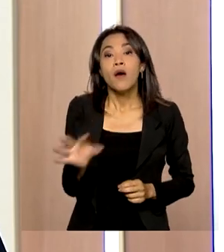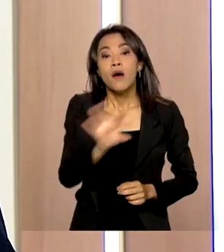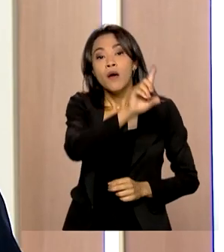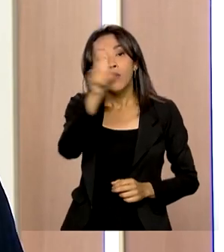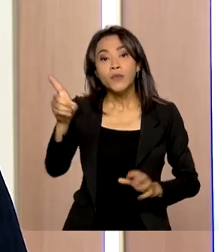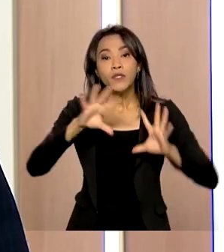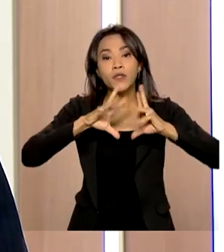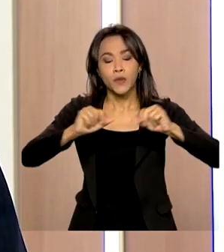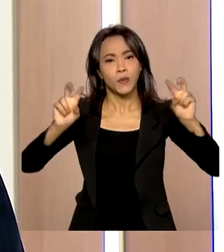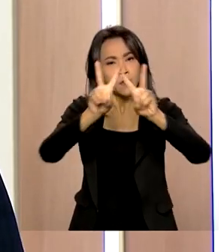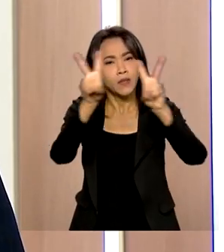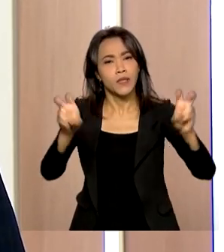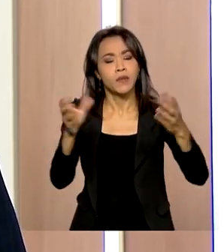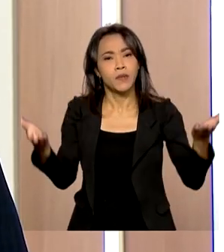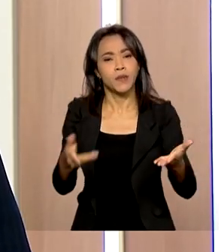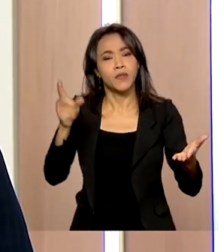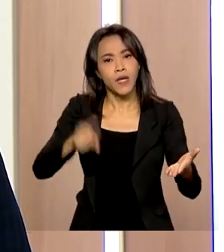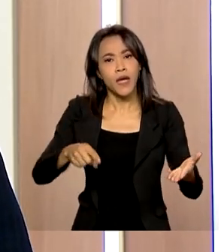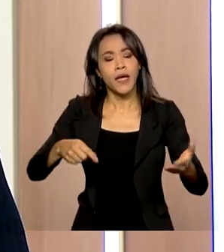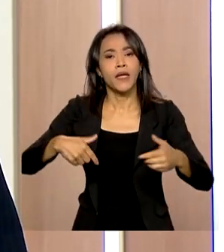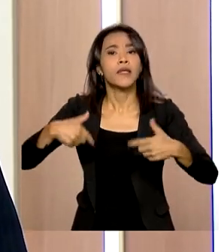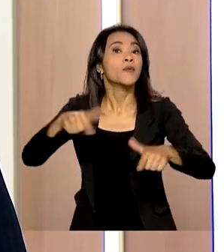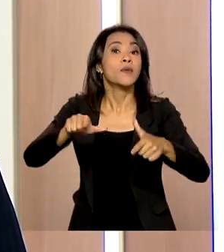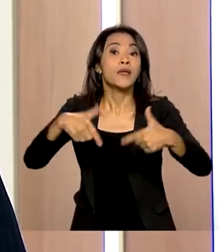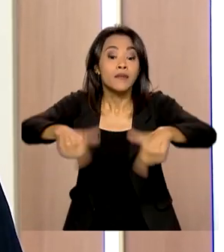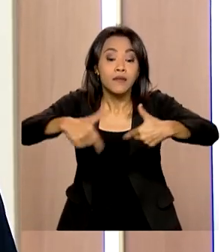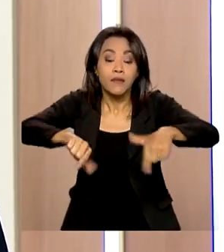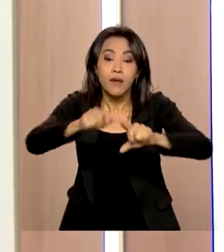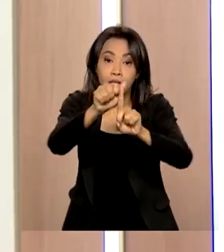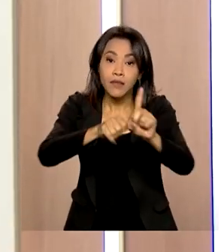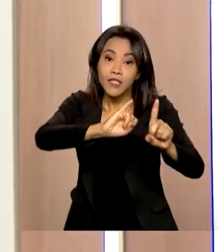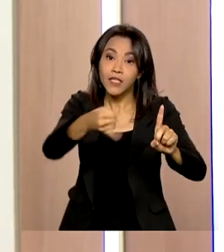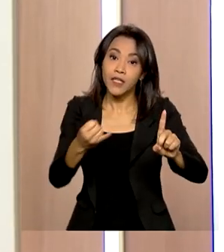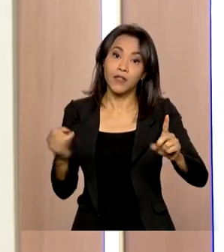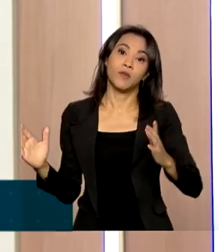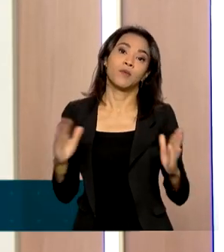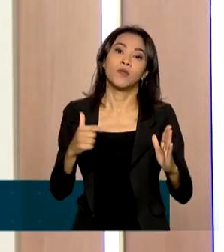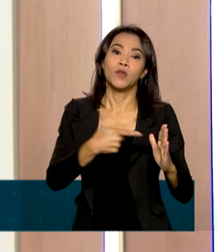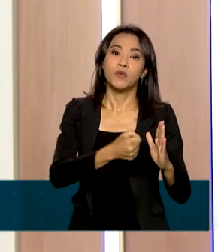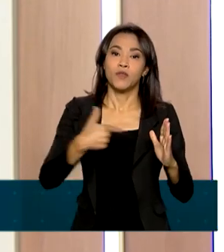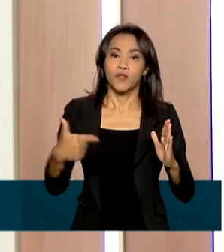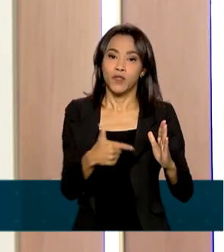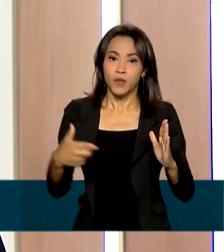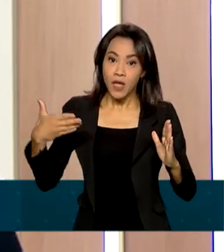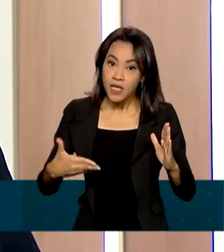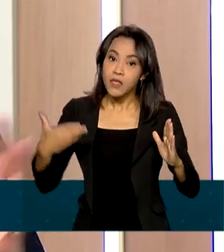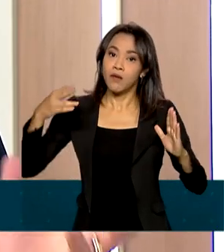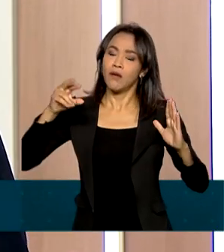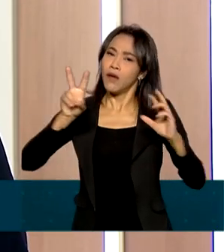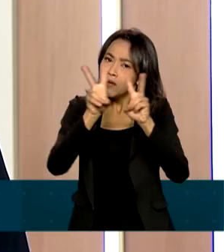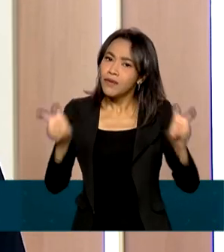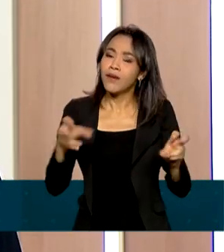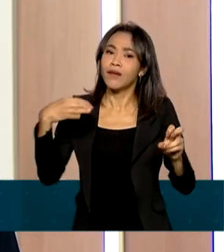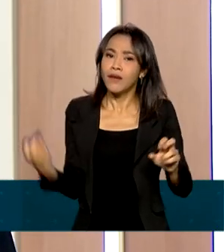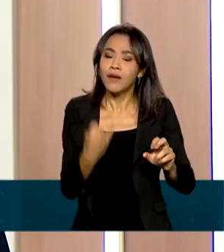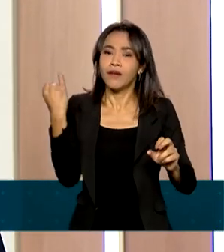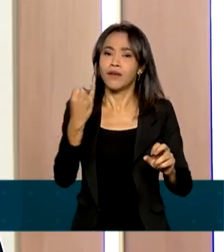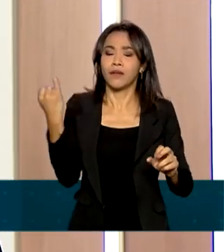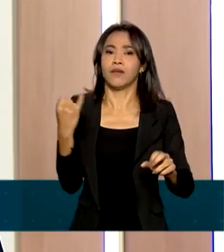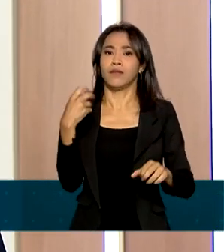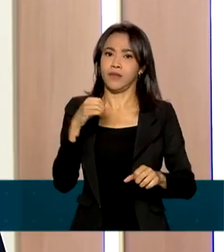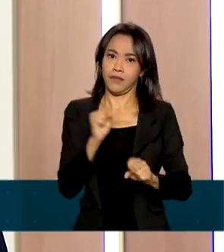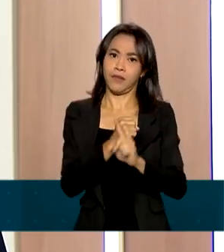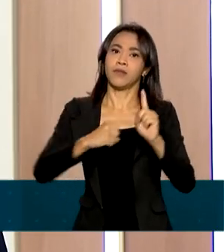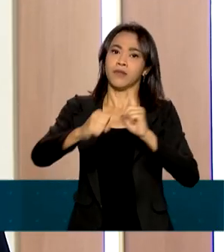todos. O nosso tema de hoje é a geração de empregos no mês de janeiro de 2022. E para tratar de um tema tão importante para toda a sociedade brasileira,